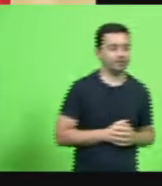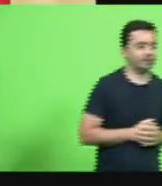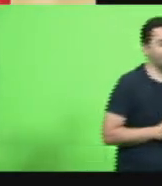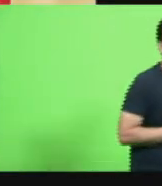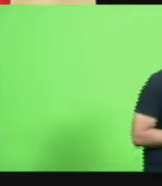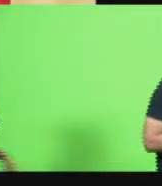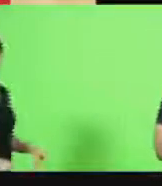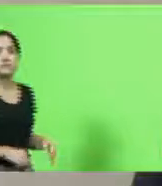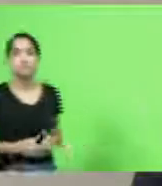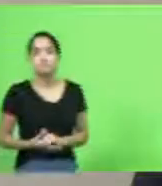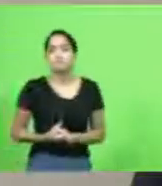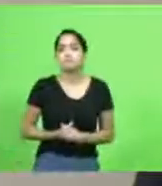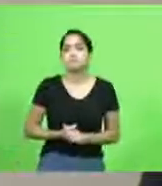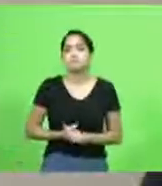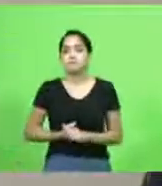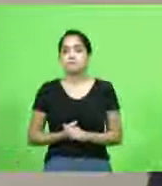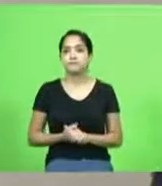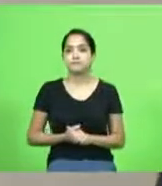parabéns deputado Kennedy